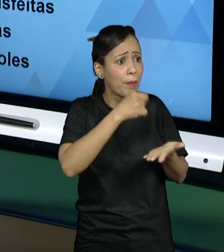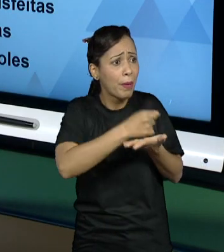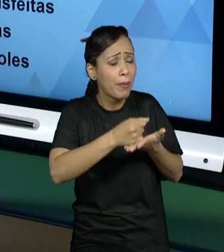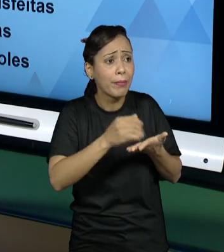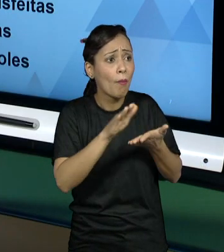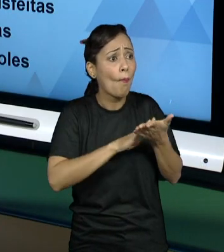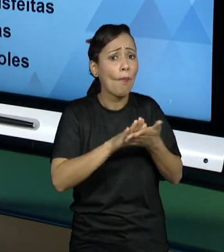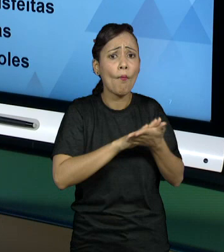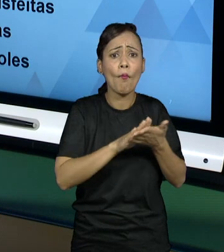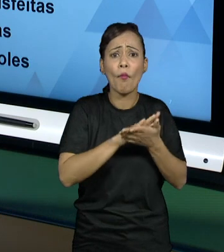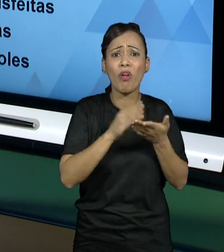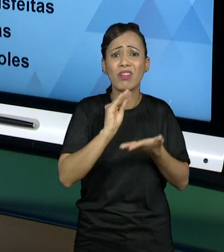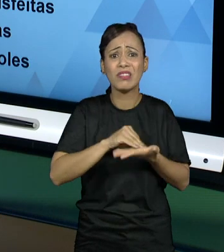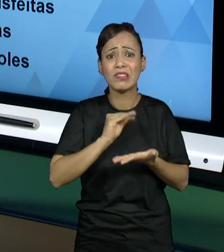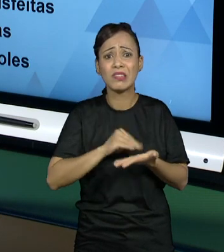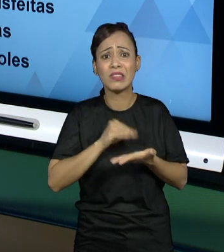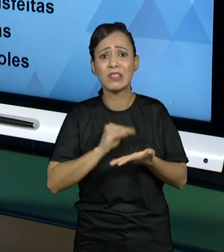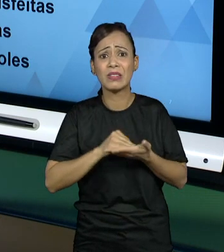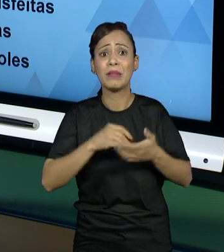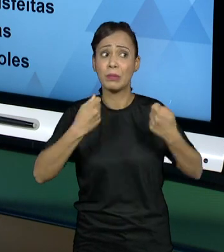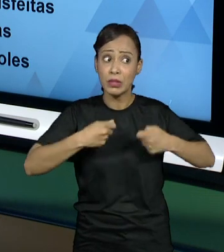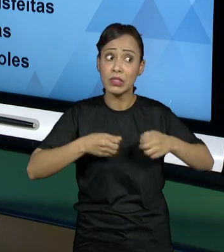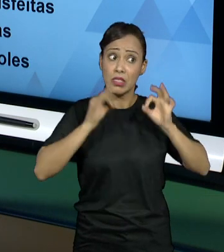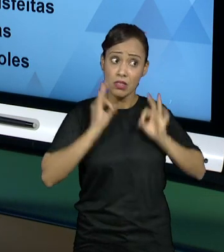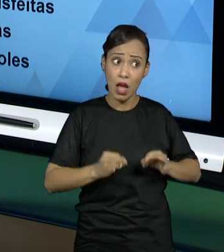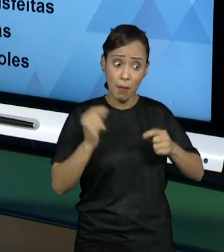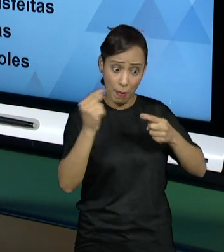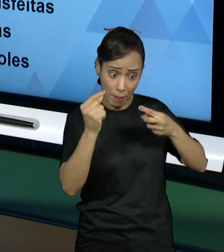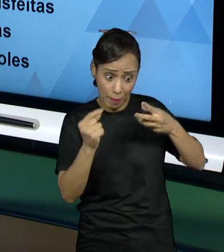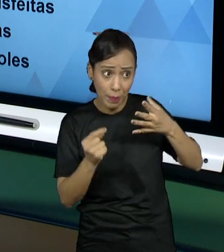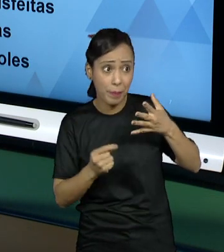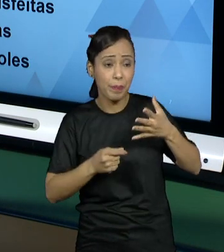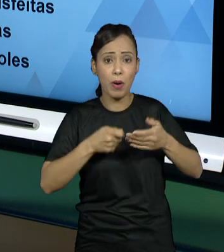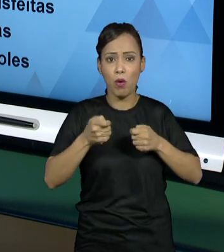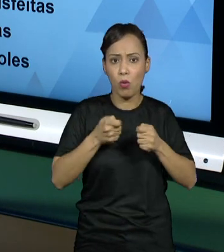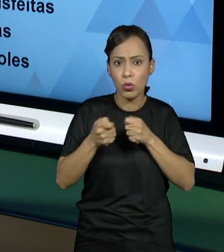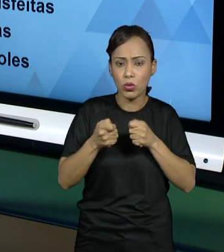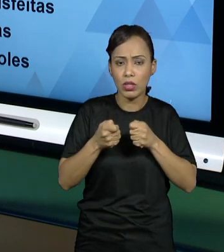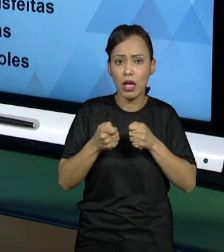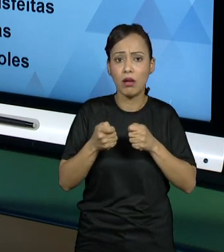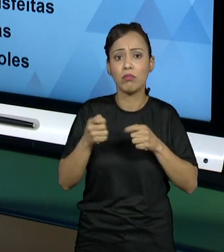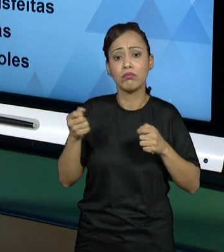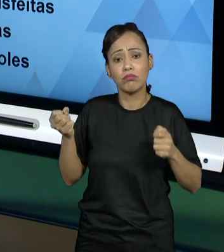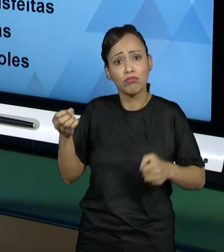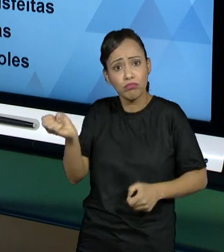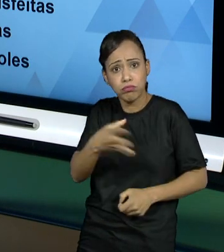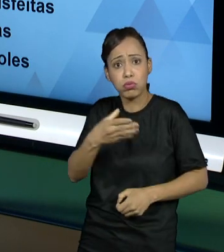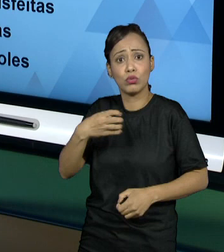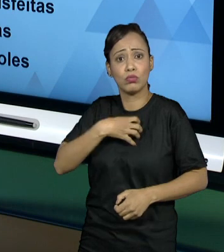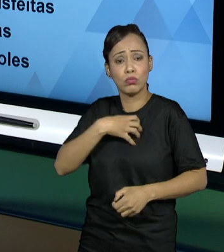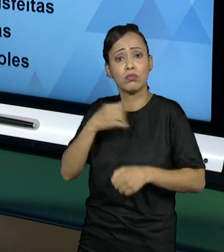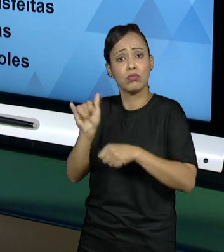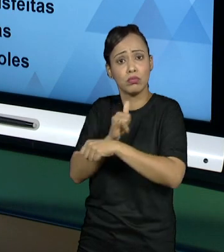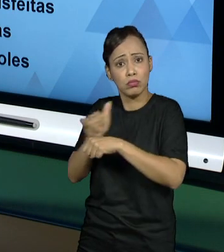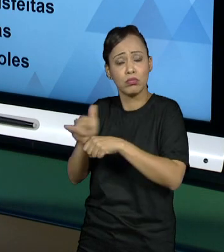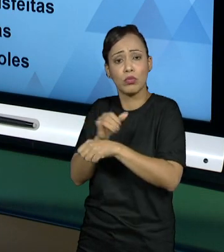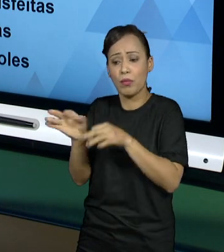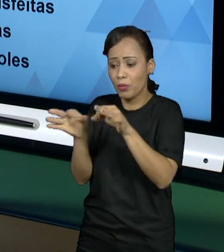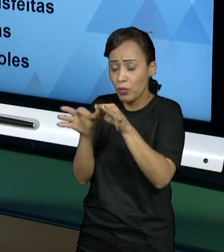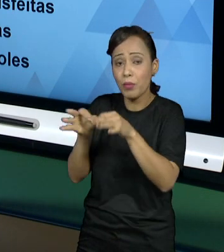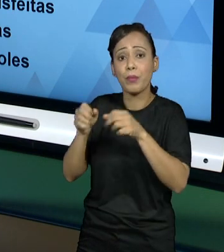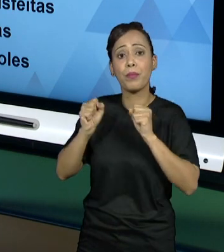situações mereciam ser melhor controladas para que você possa realmente saber se pode melhorar ou não. Então,